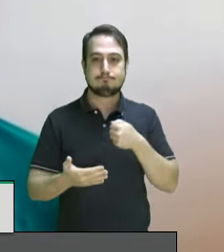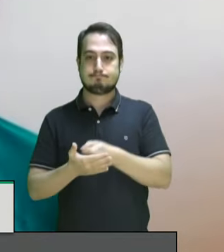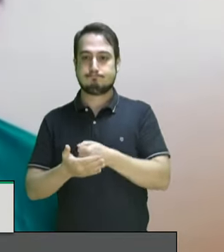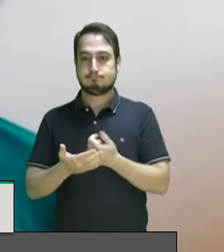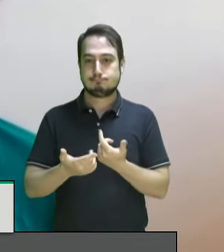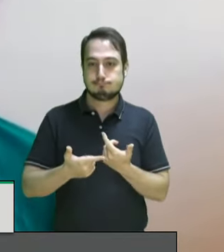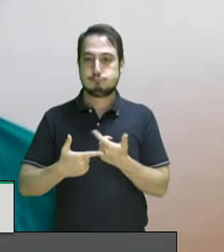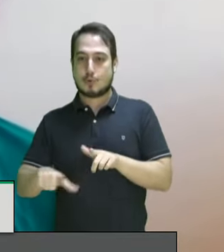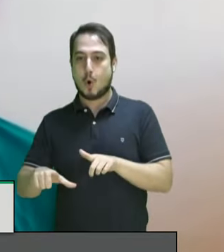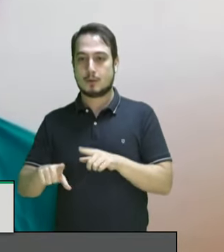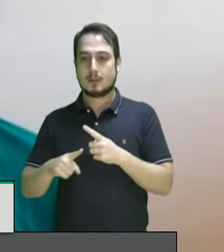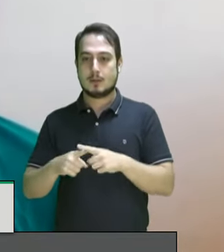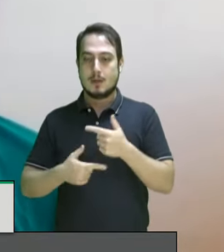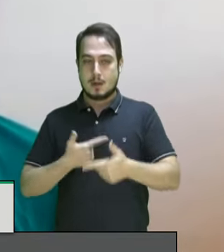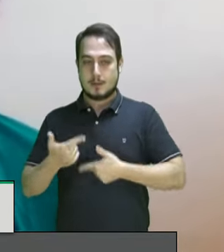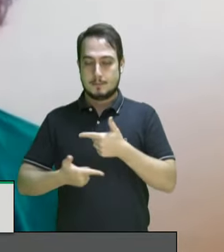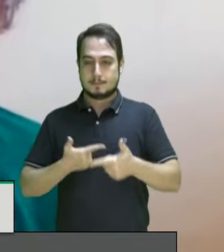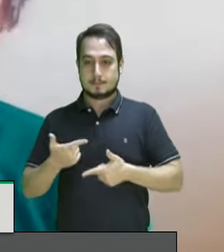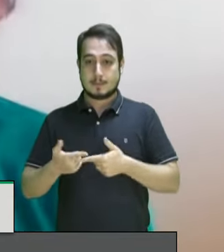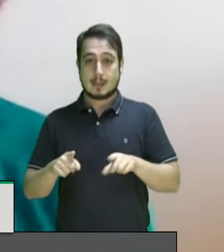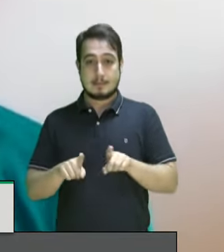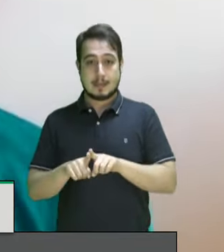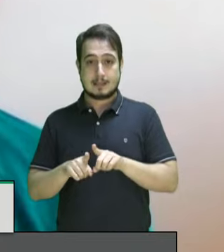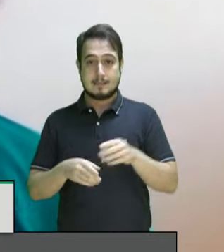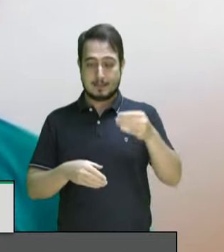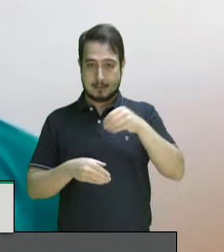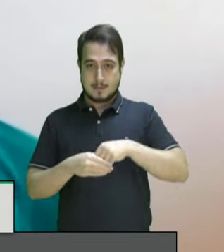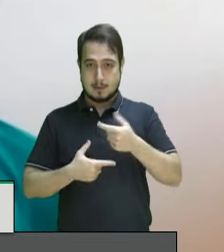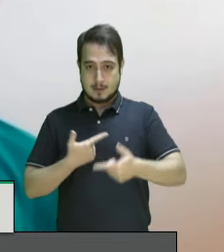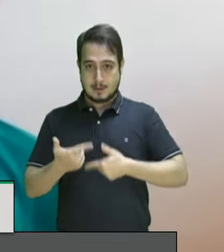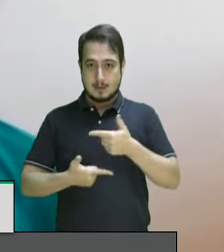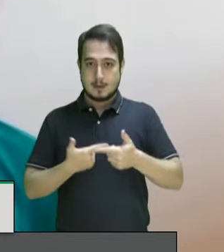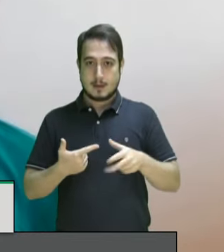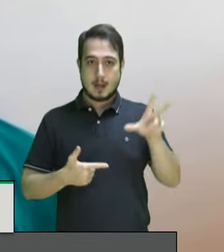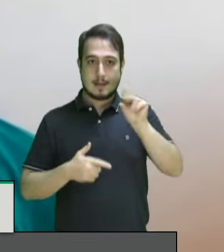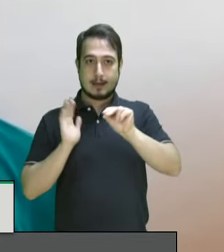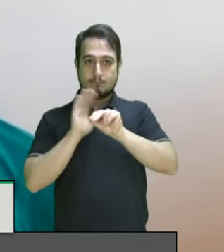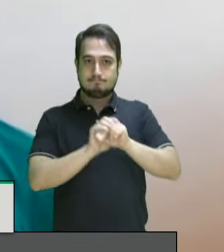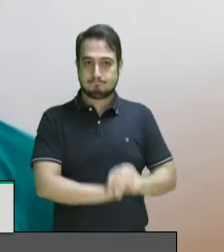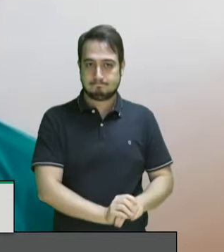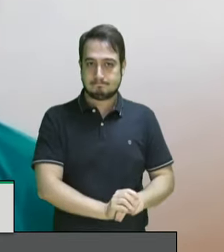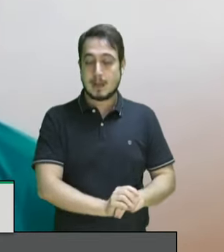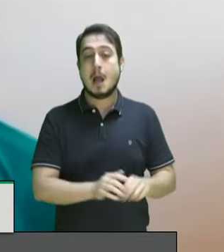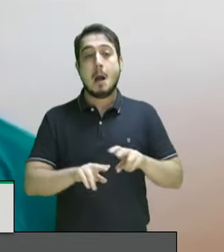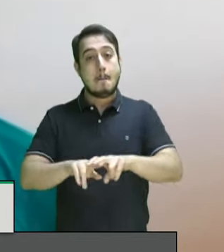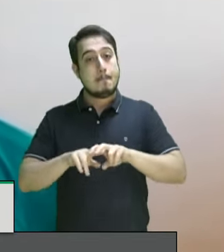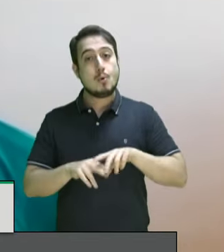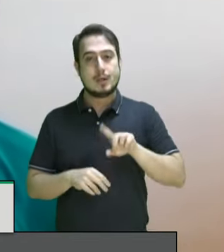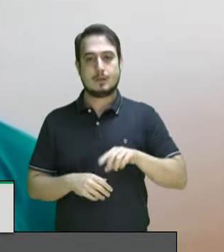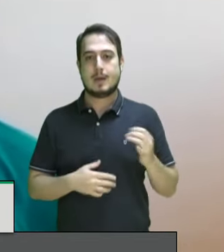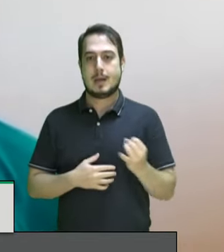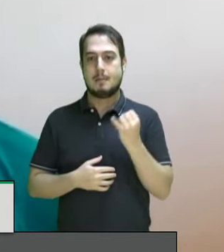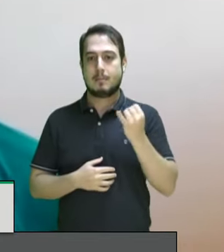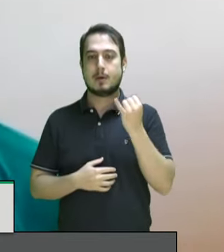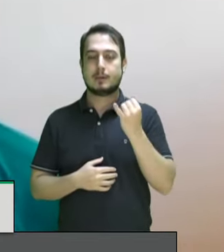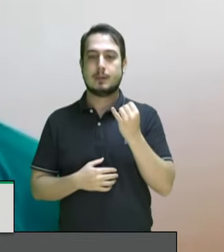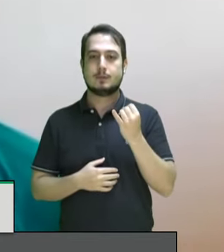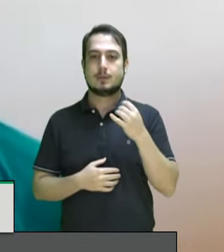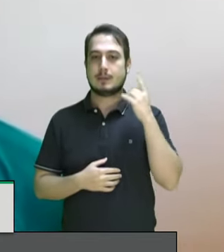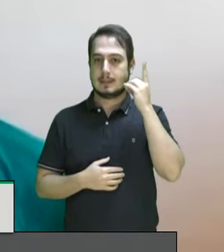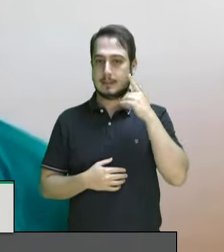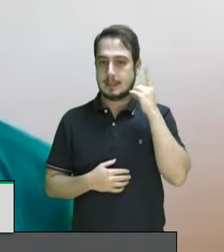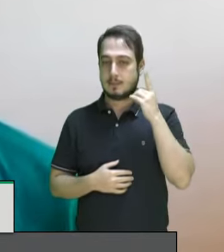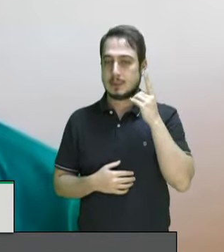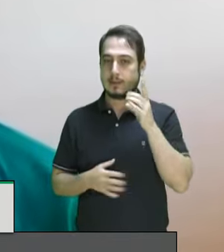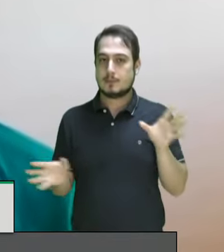afirmativas, mas, fundamentalmente, rompendo este negacionismo. Por isso, a importância, deputado Helder, com isso eu